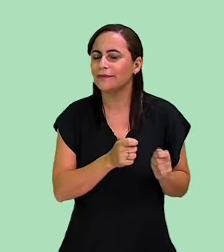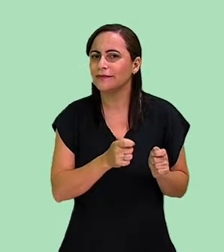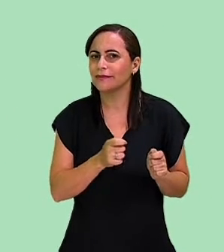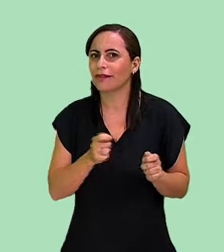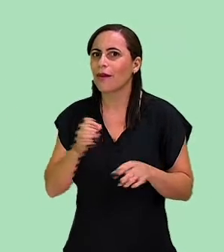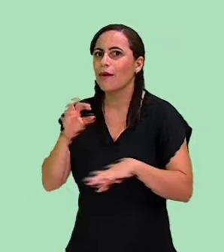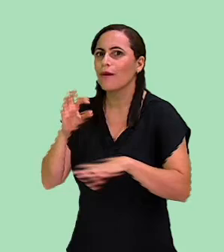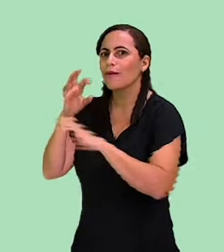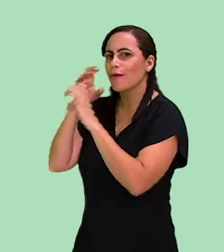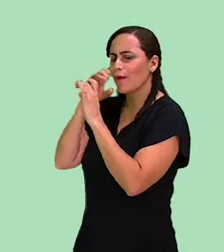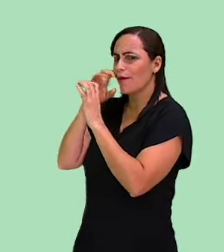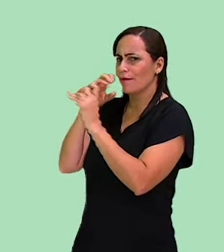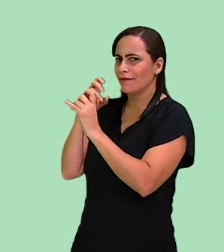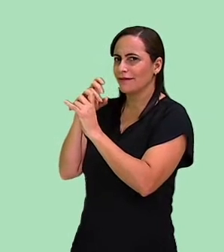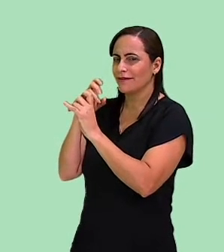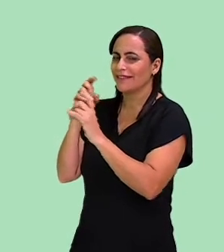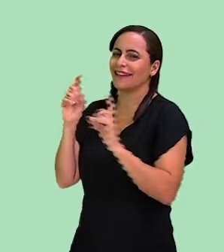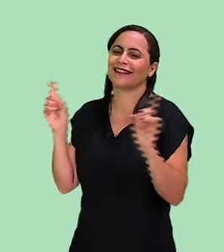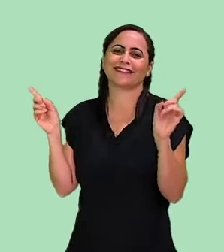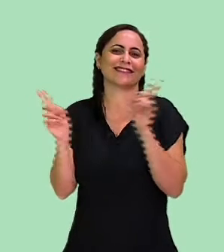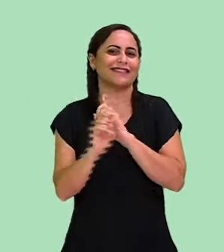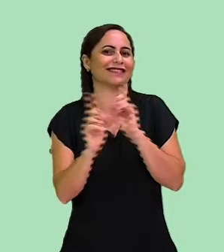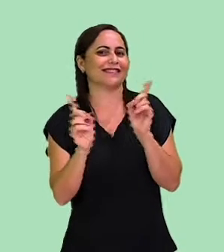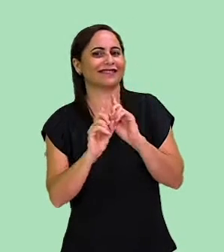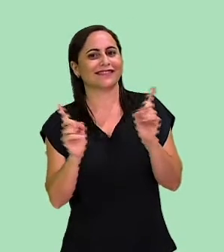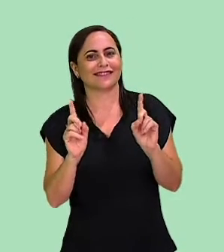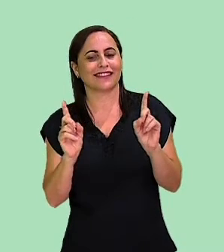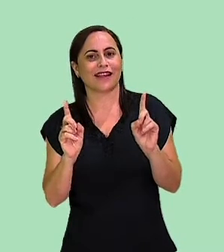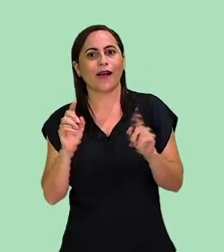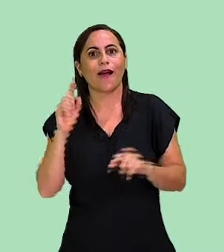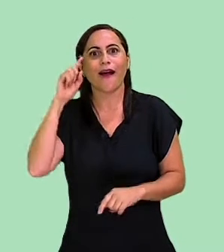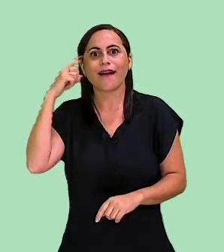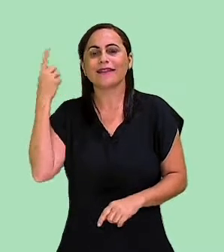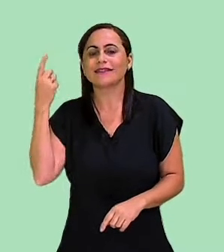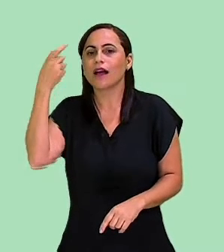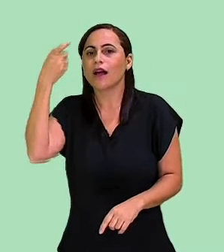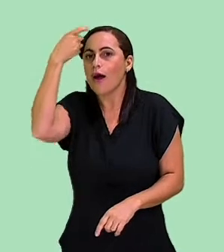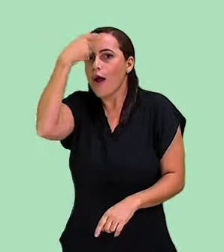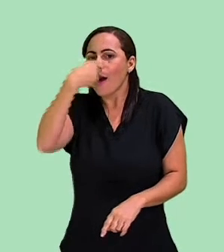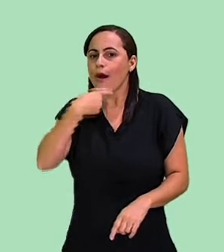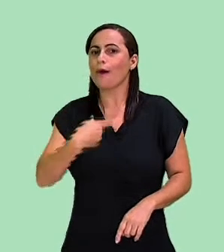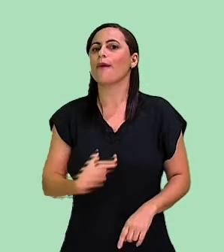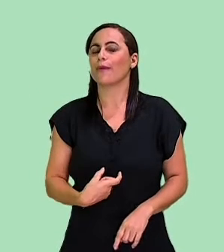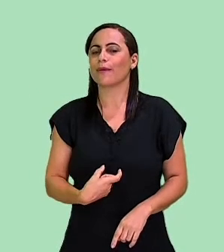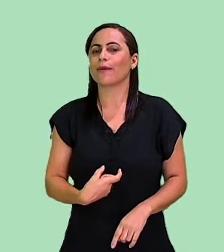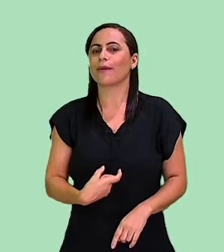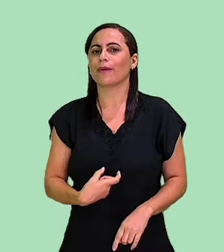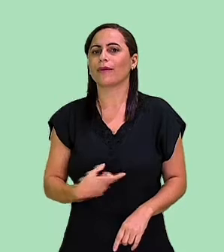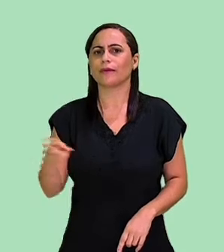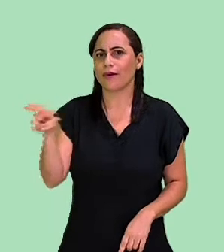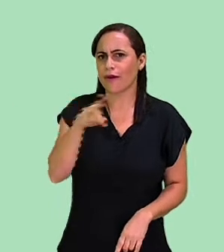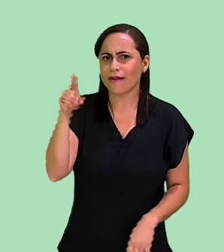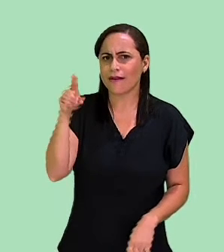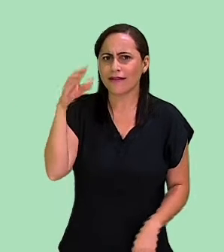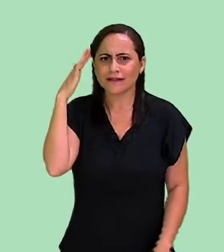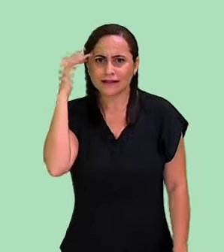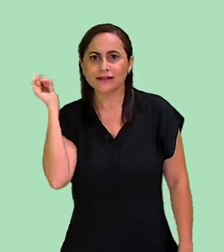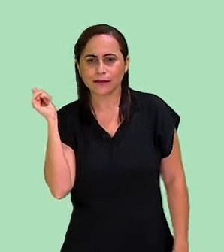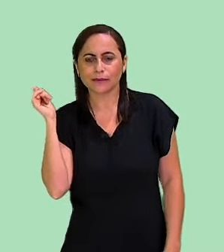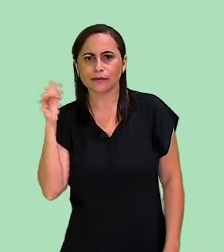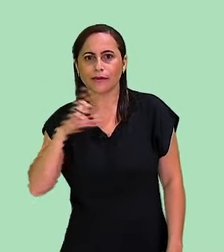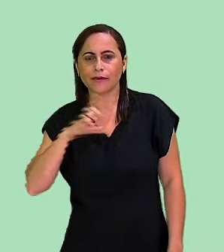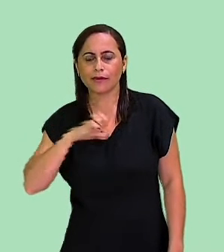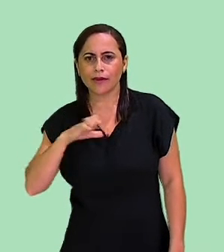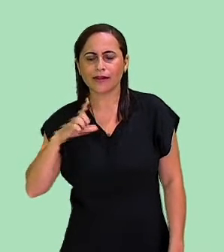Uma flauta? Não! Será o nosso corpo Vocês sabiam que o nosso corpo